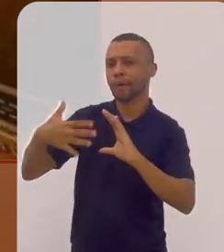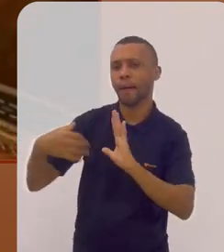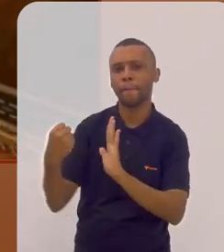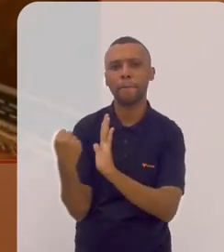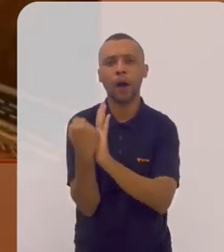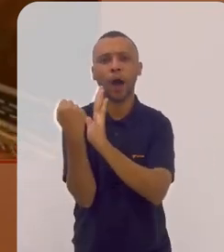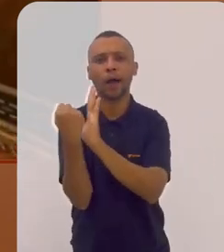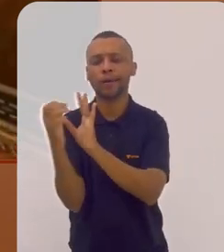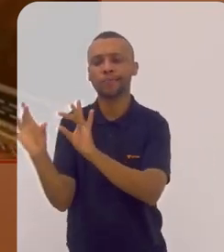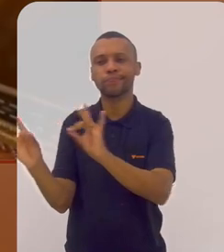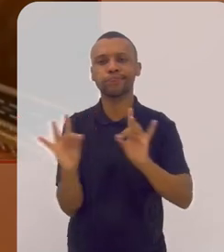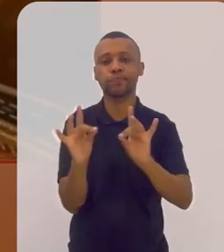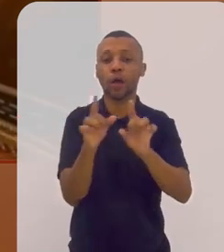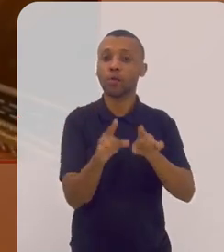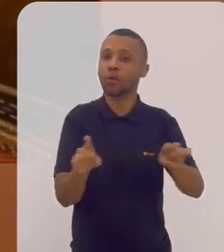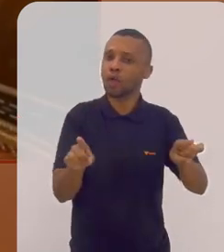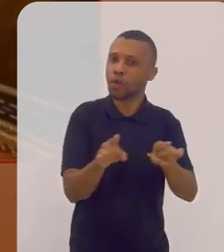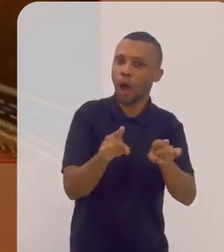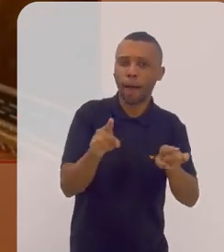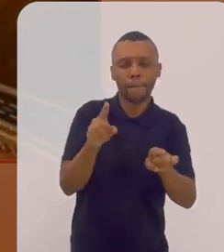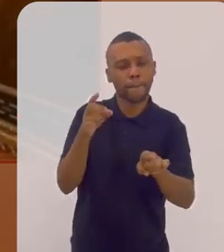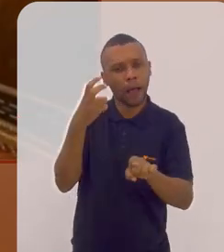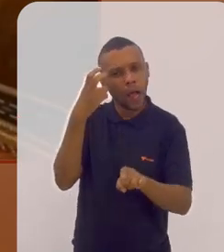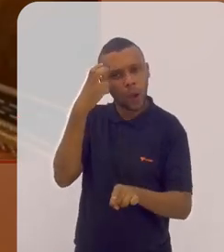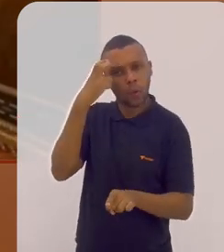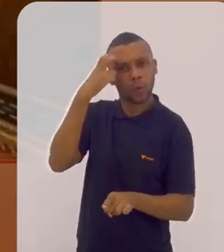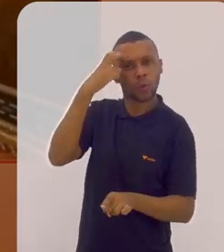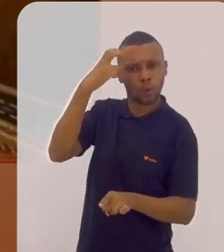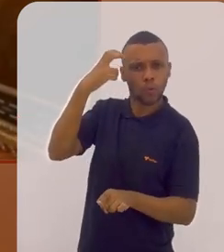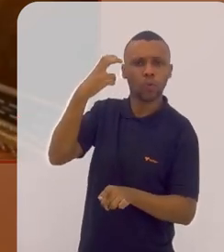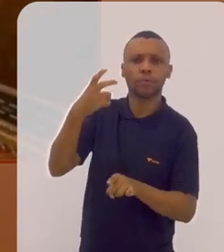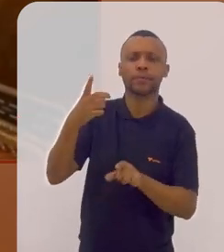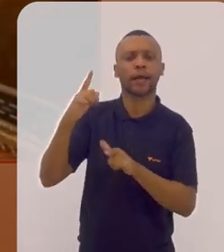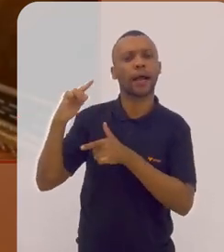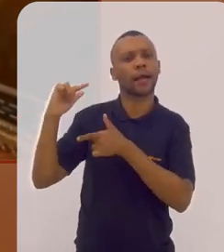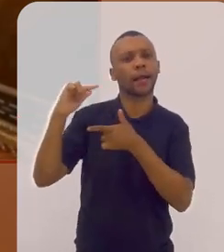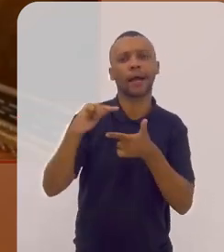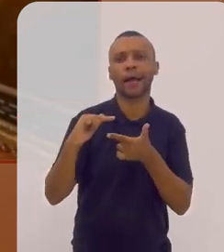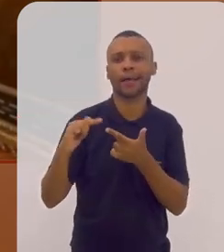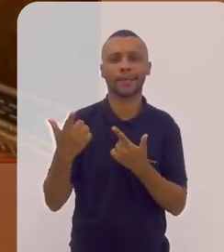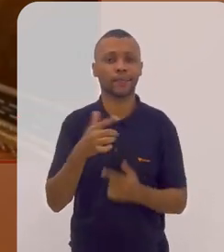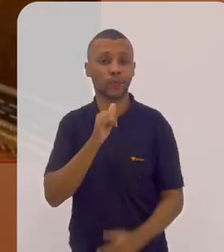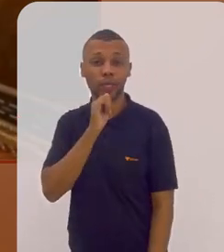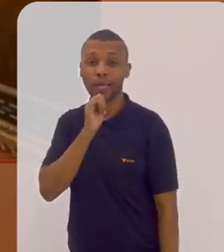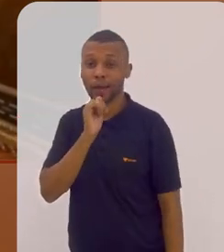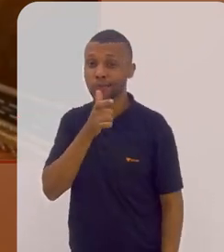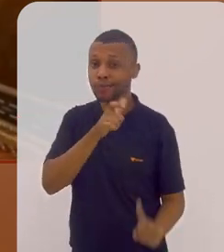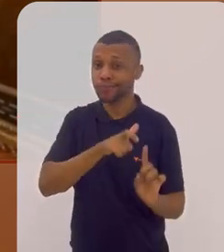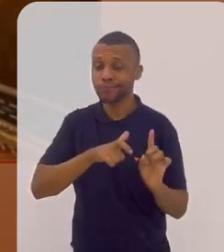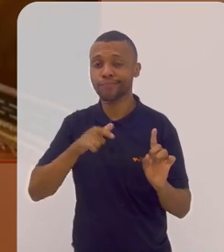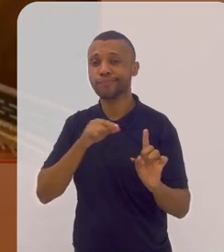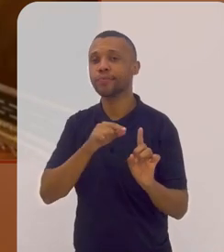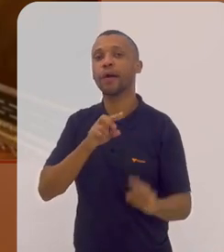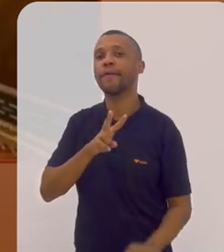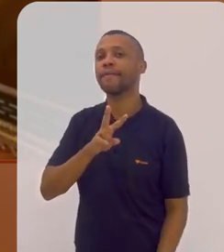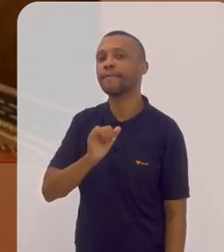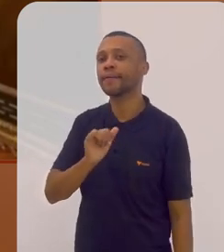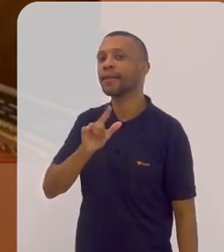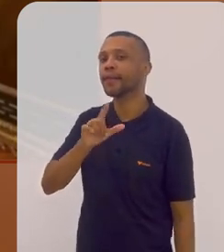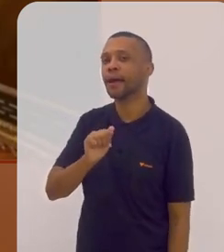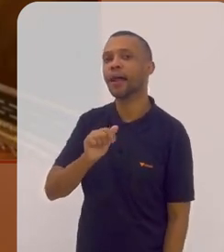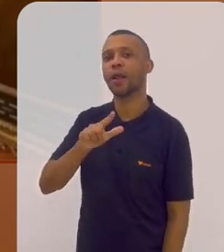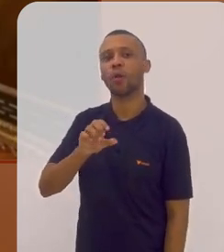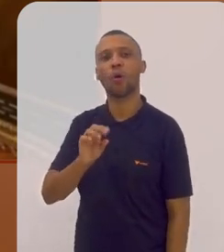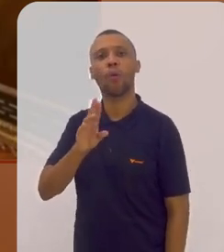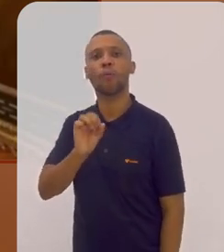suas obras cultas, suas obras clássicas. O Grande Vila Luz foi um exemplo disso. Ele